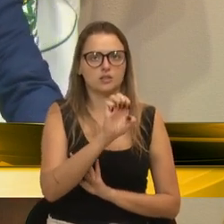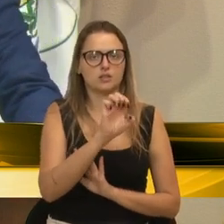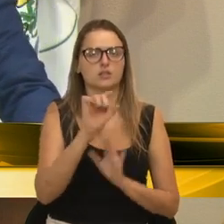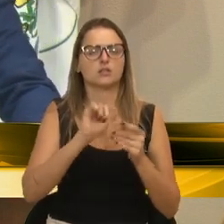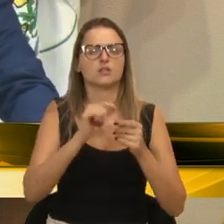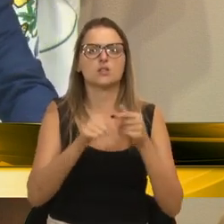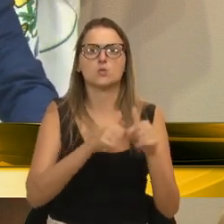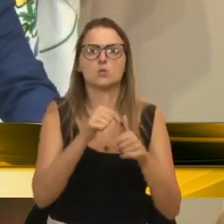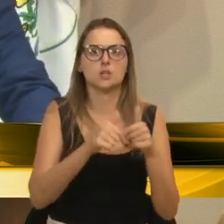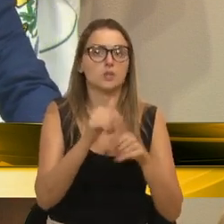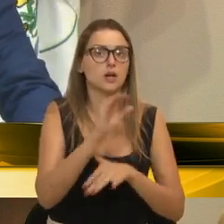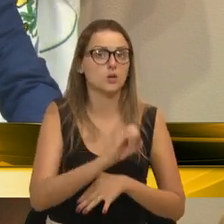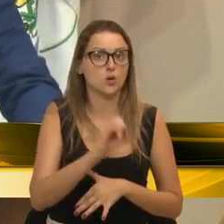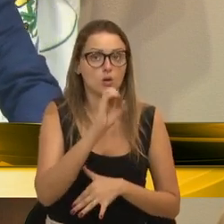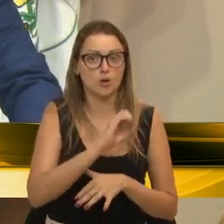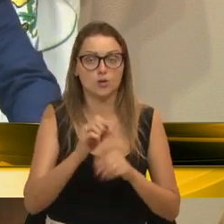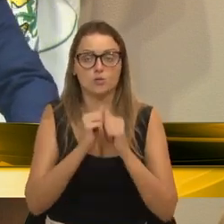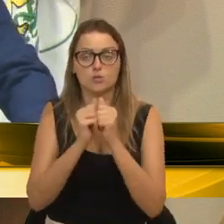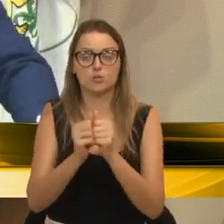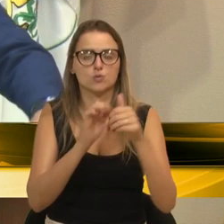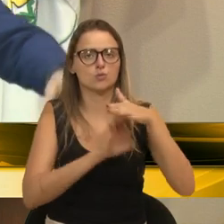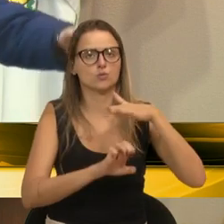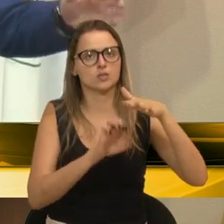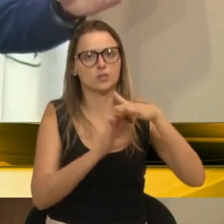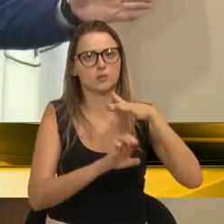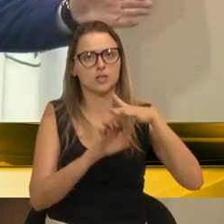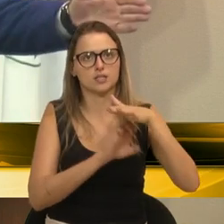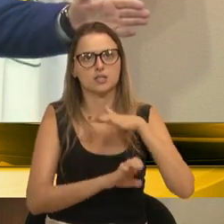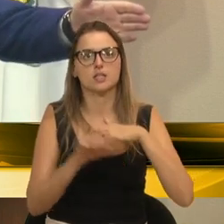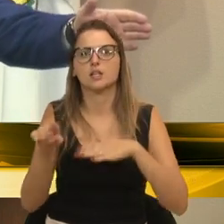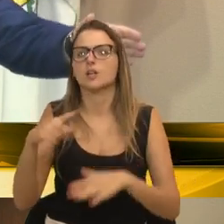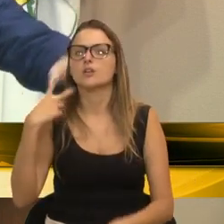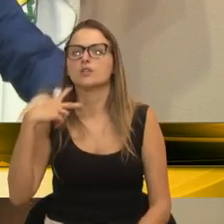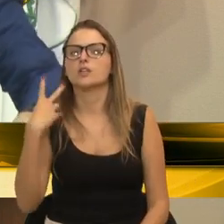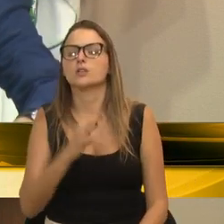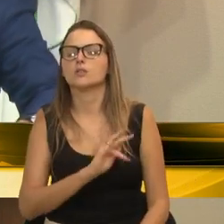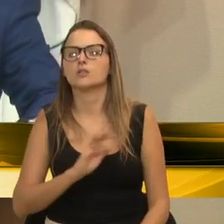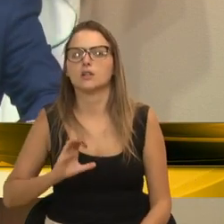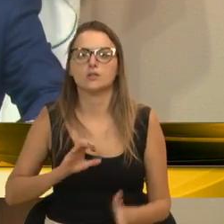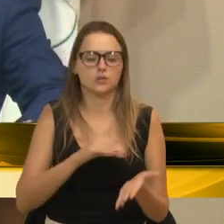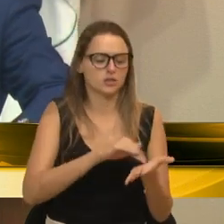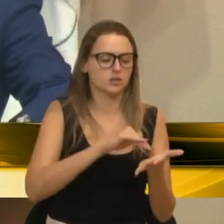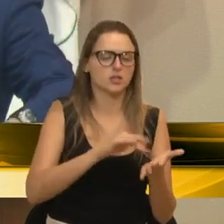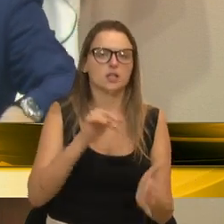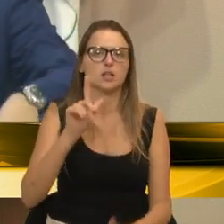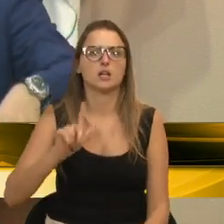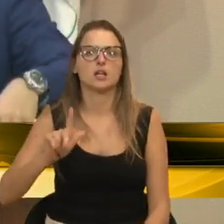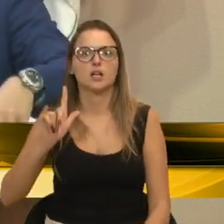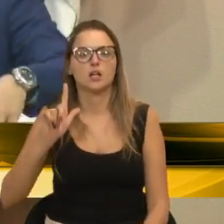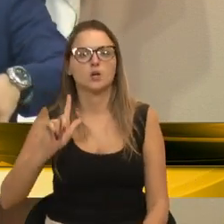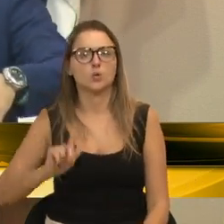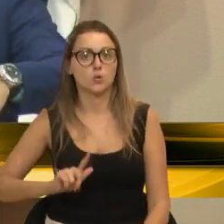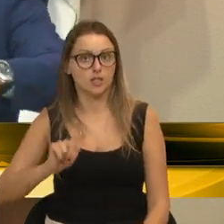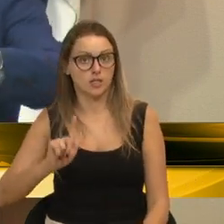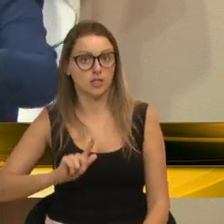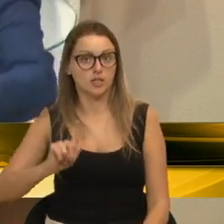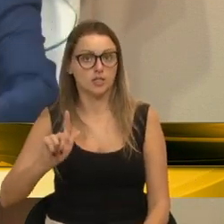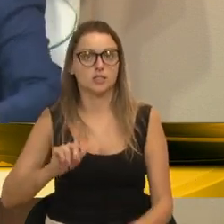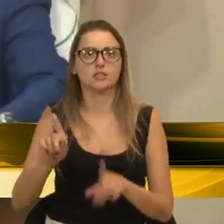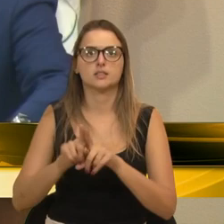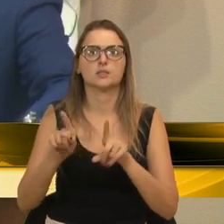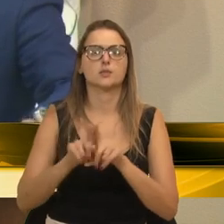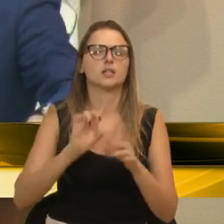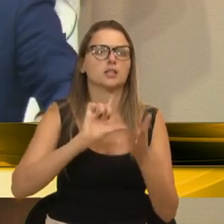espetacular de parceria com as empresas. Tanto o vereador Cassina, o secretário, o vereador Guila, depois o Chico